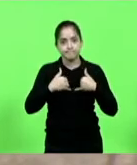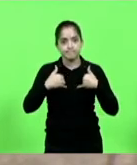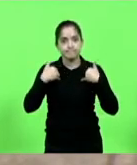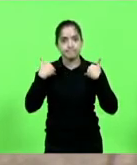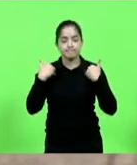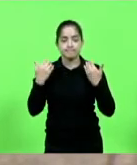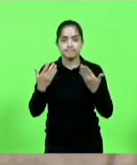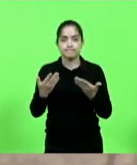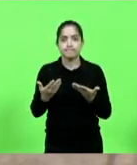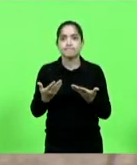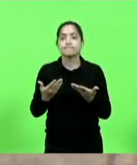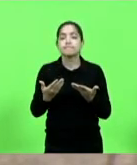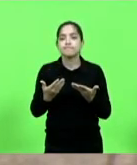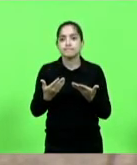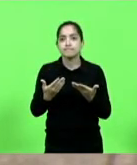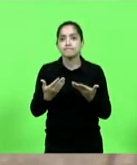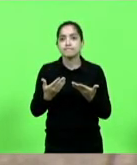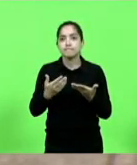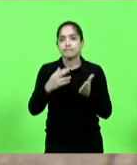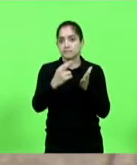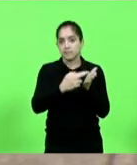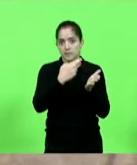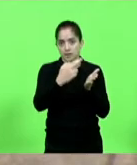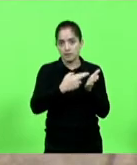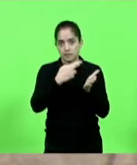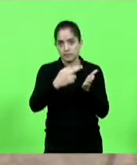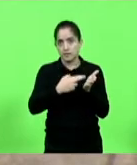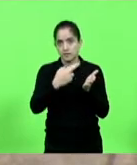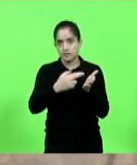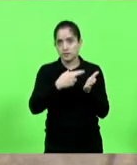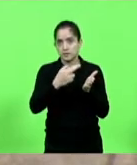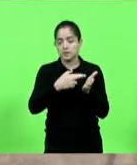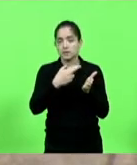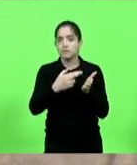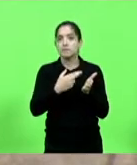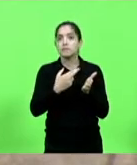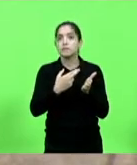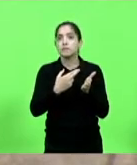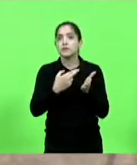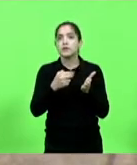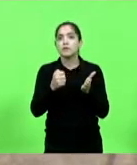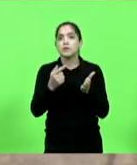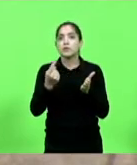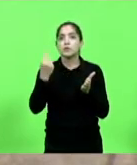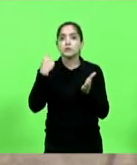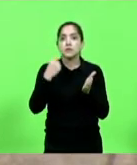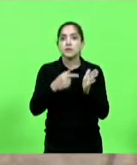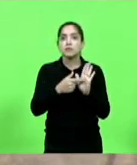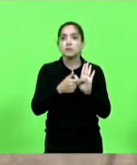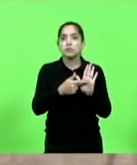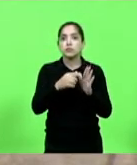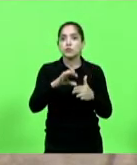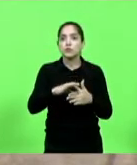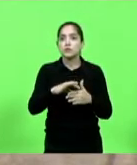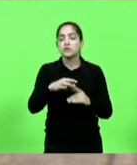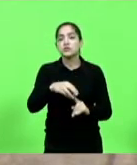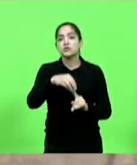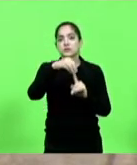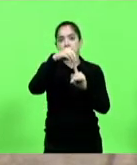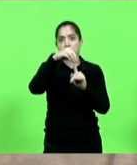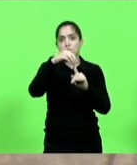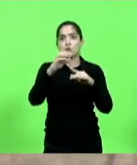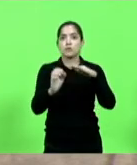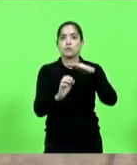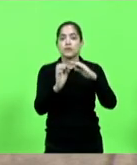estampada na revista Isto é Dinheiro, recentemente, que destacou a trajetória da empresa